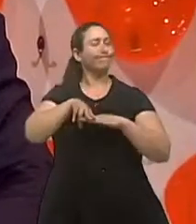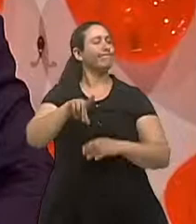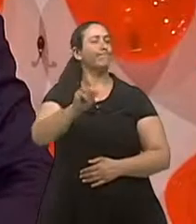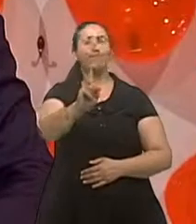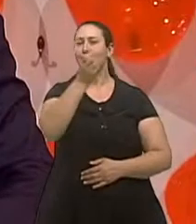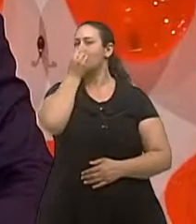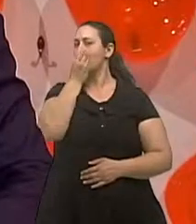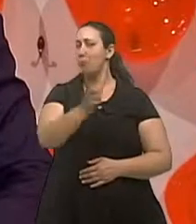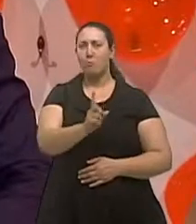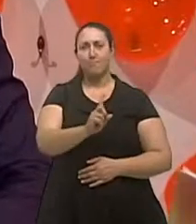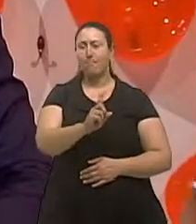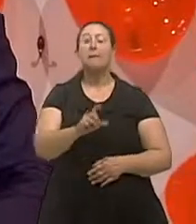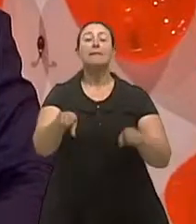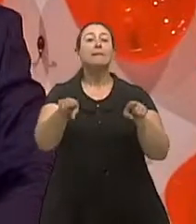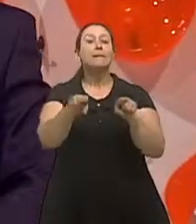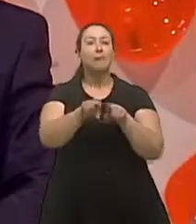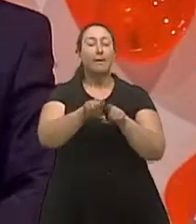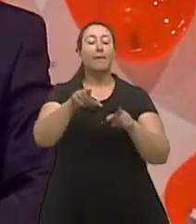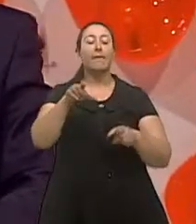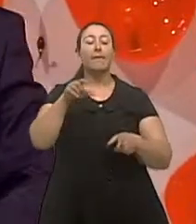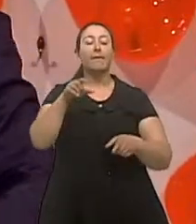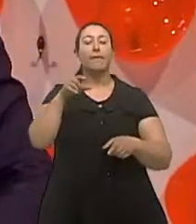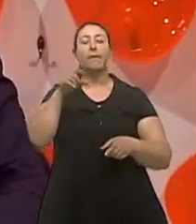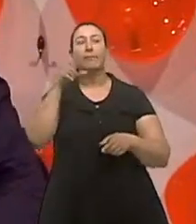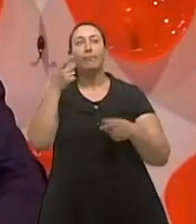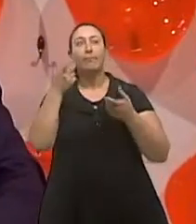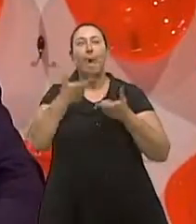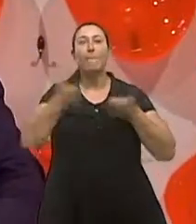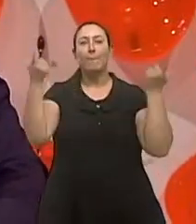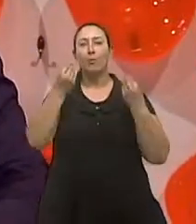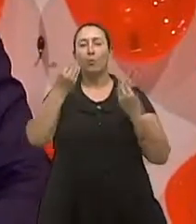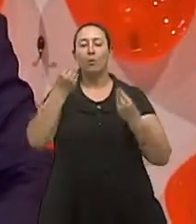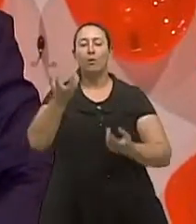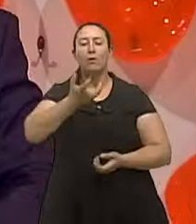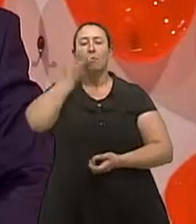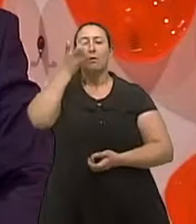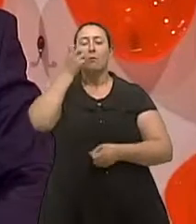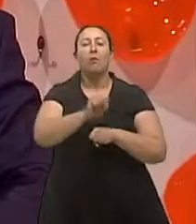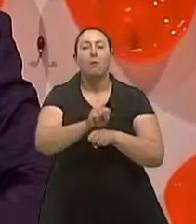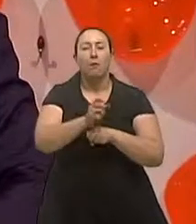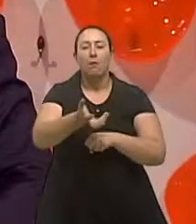diminui de forma substancial a quantidade de apneia até eu brinco com pacientes alguns deles eu oriento